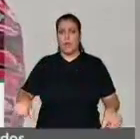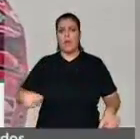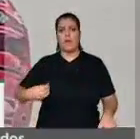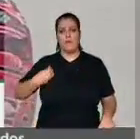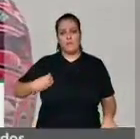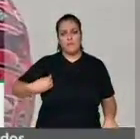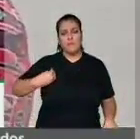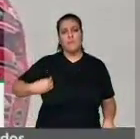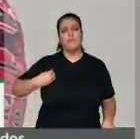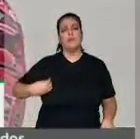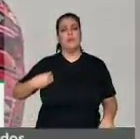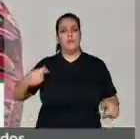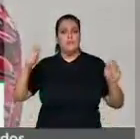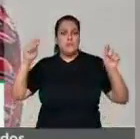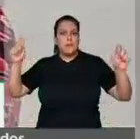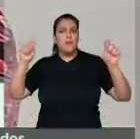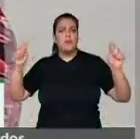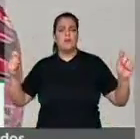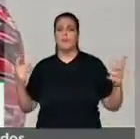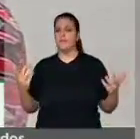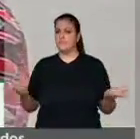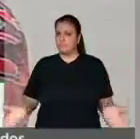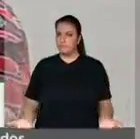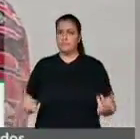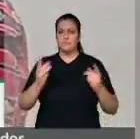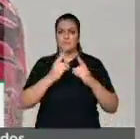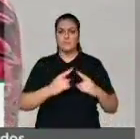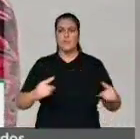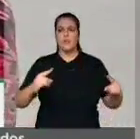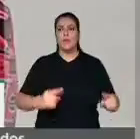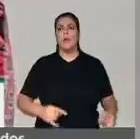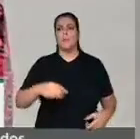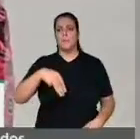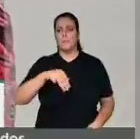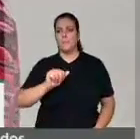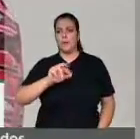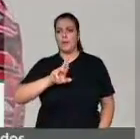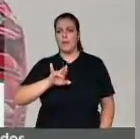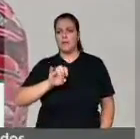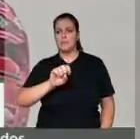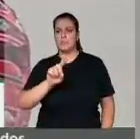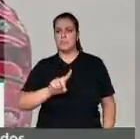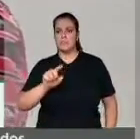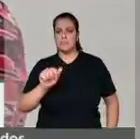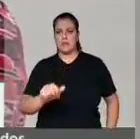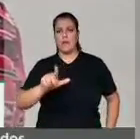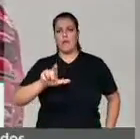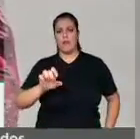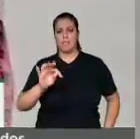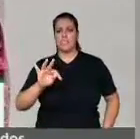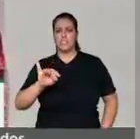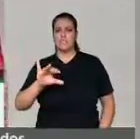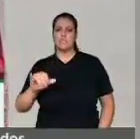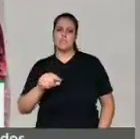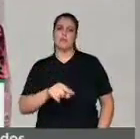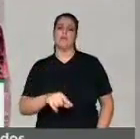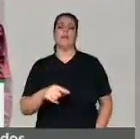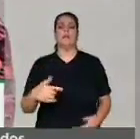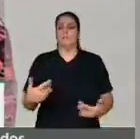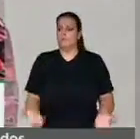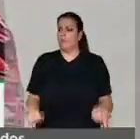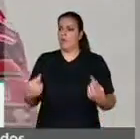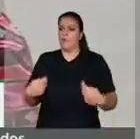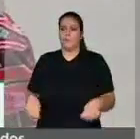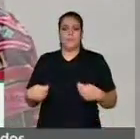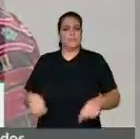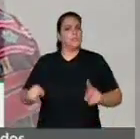Marisa Letícia. Então fazemos essa denúncia, exigimos de que a vigília continue e que o governo dê